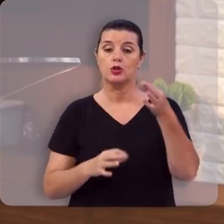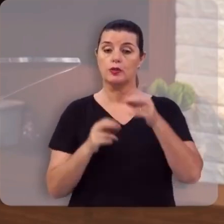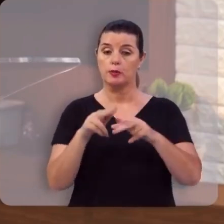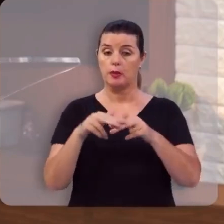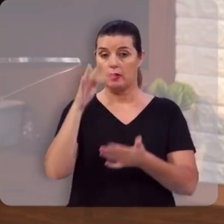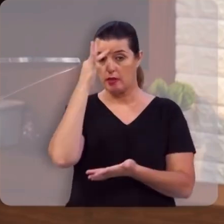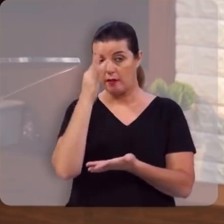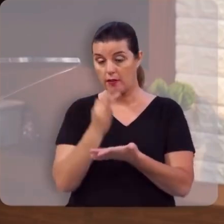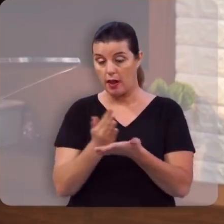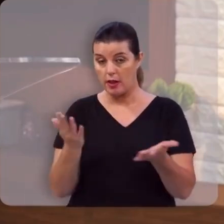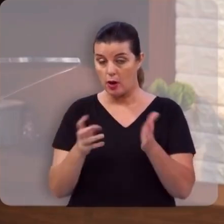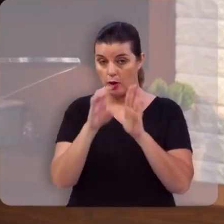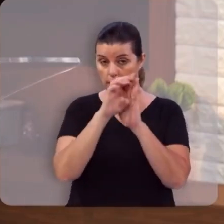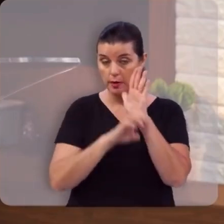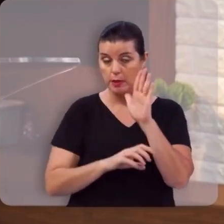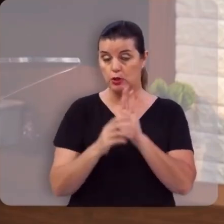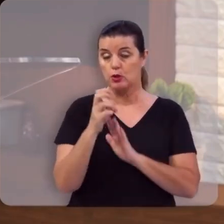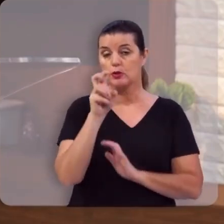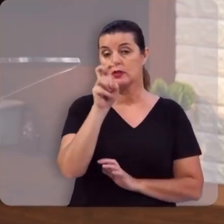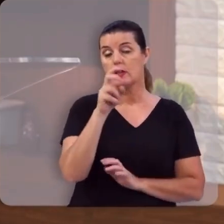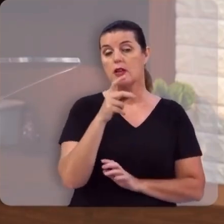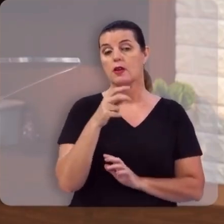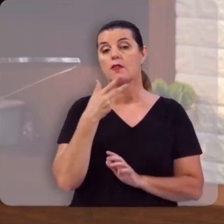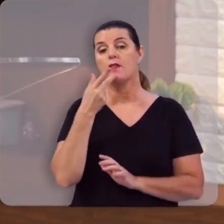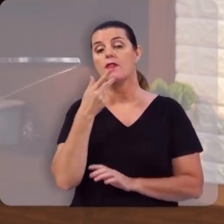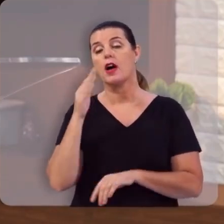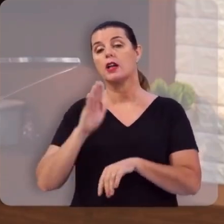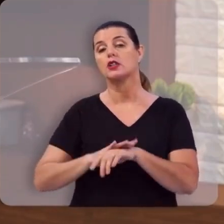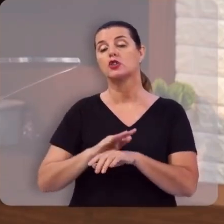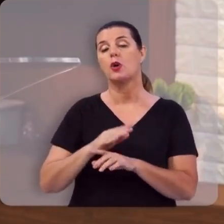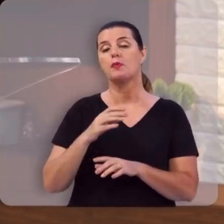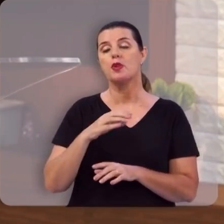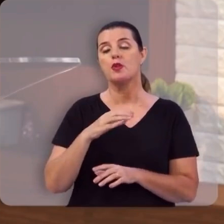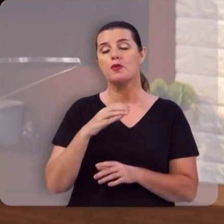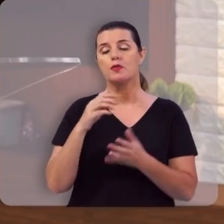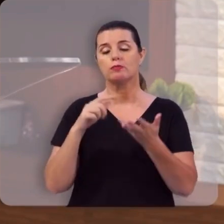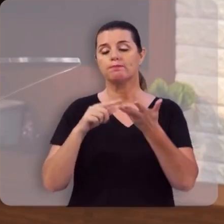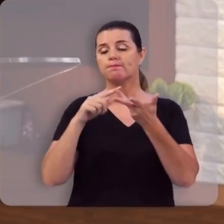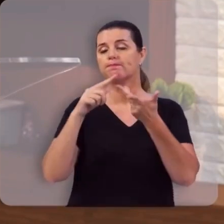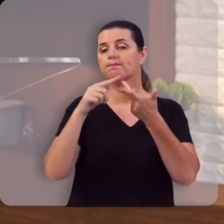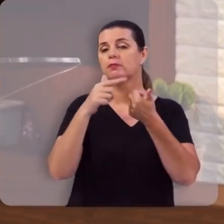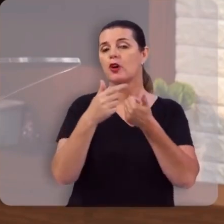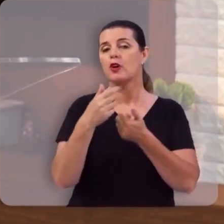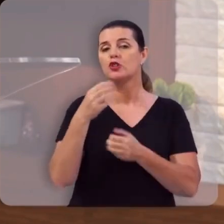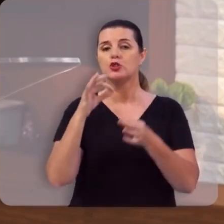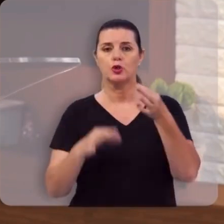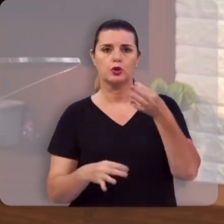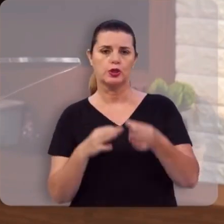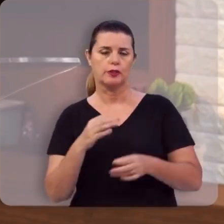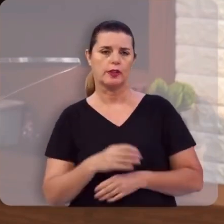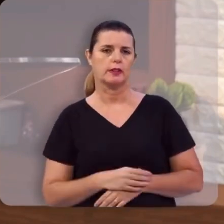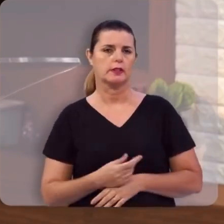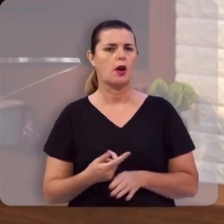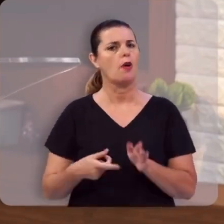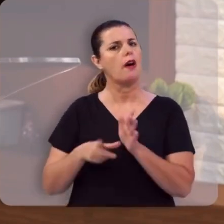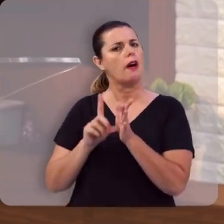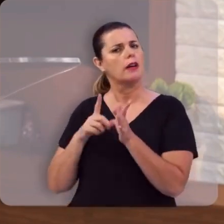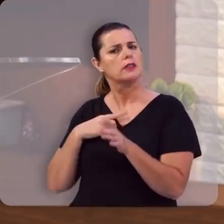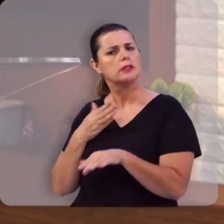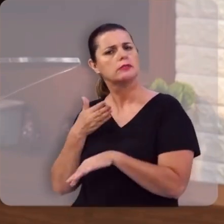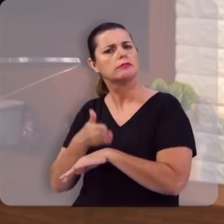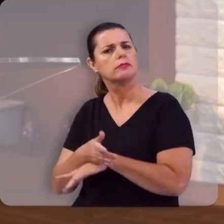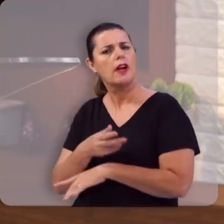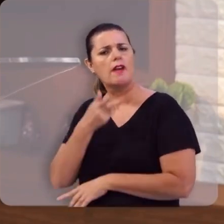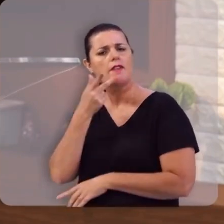no capítulo 5, ele vai falar sobre os frutos da justificação. Mas antes de entrar nos frutos da justificação,